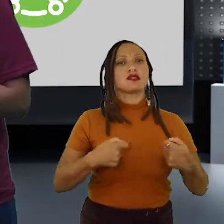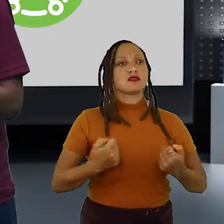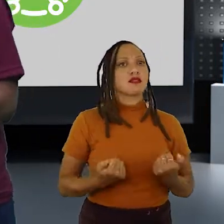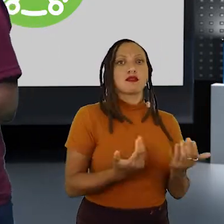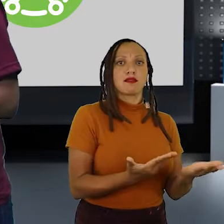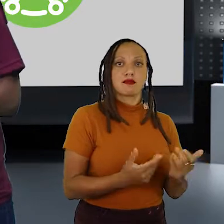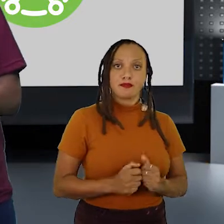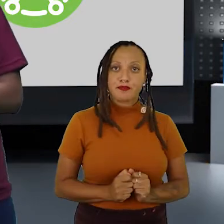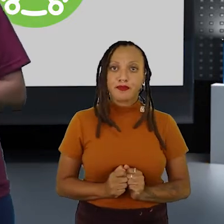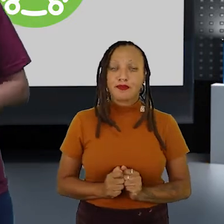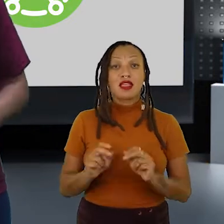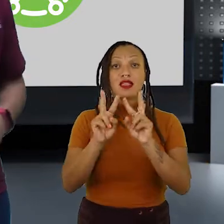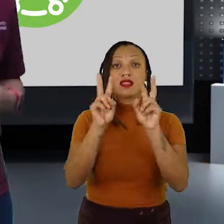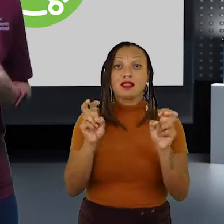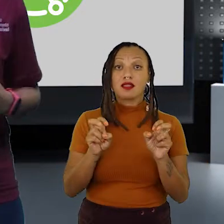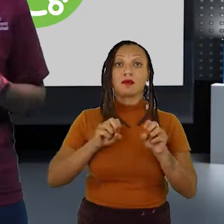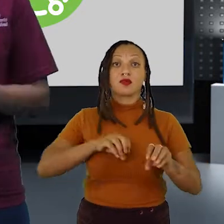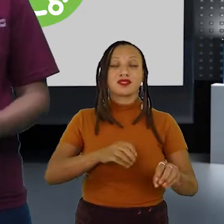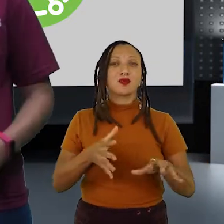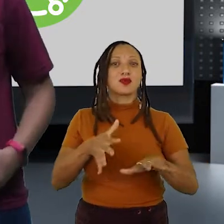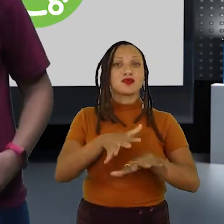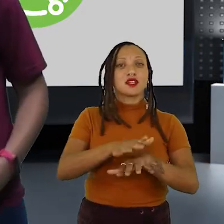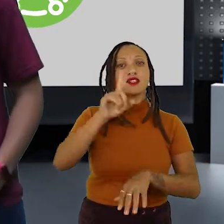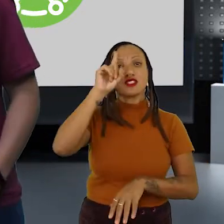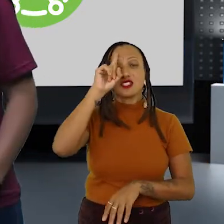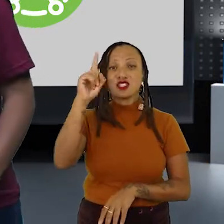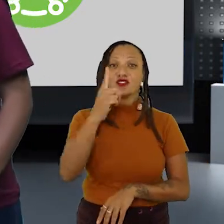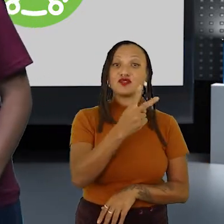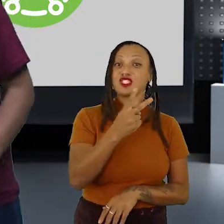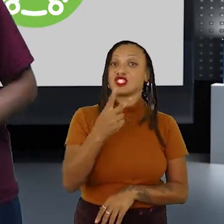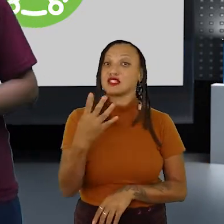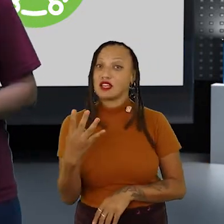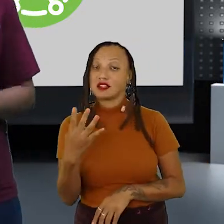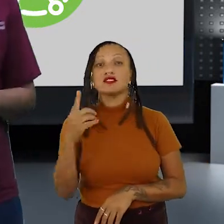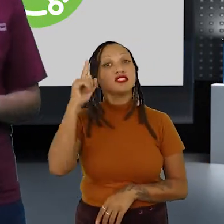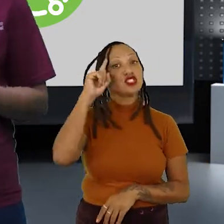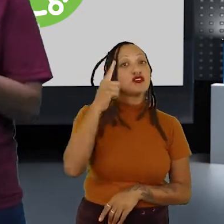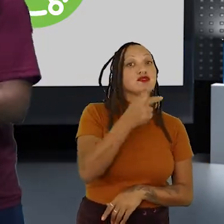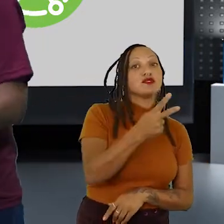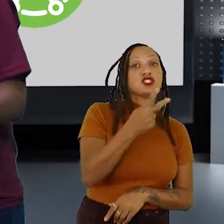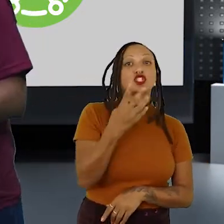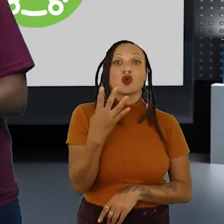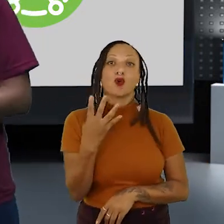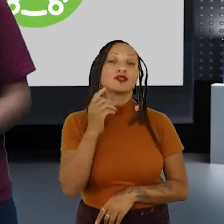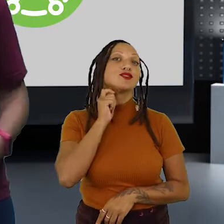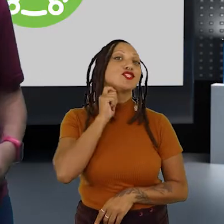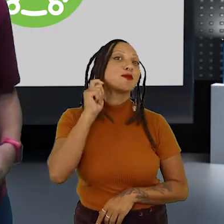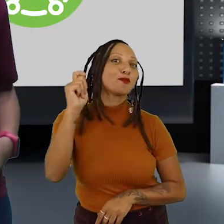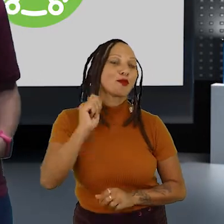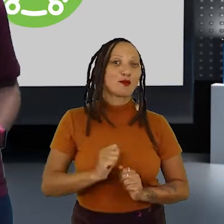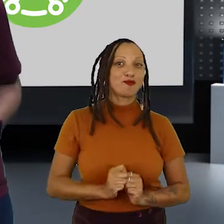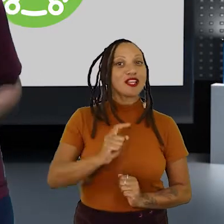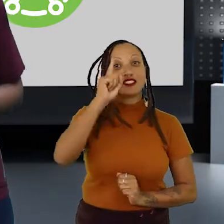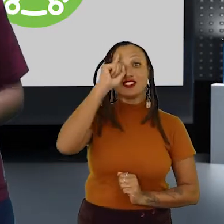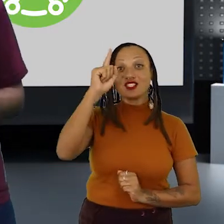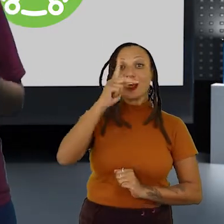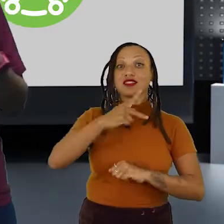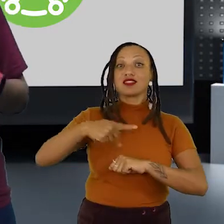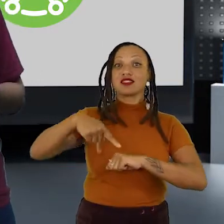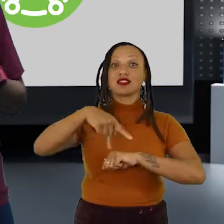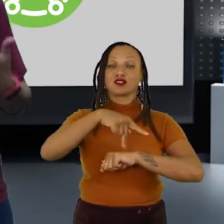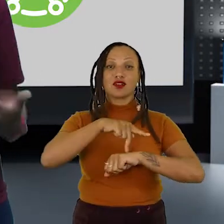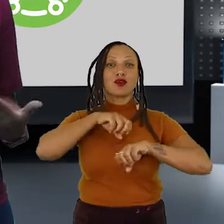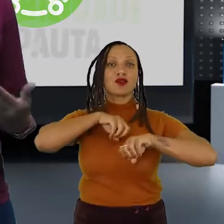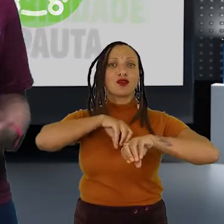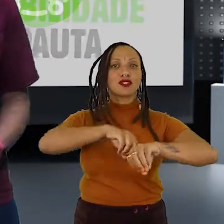em educação inclusiva, Gi, temos os dias 23 e 24 de abril, respectivamente, o Dia Nacional da